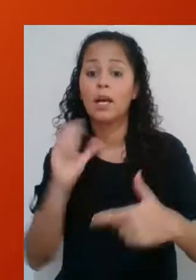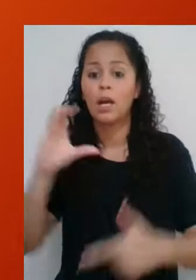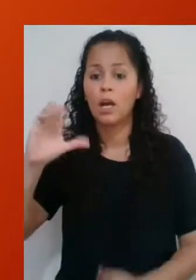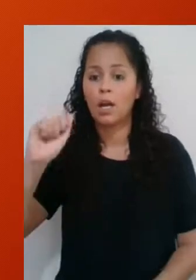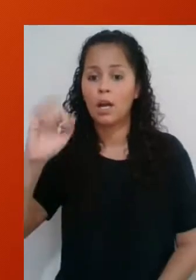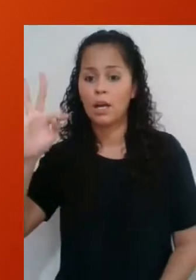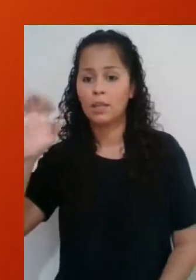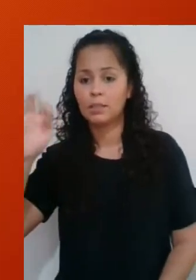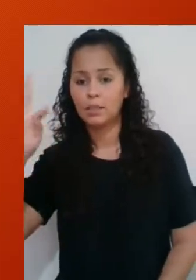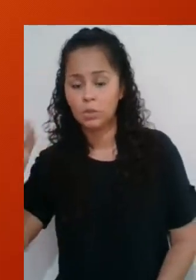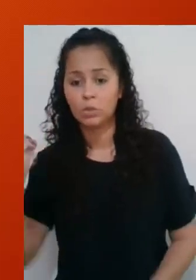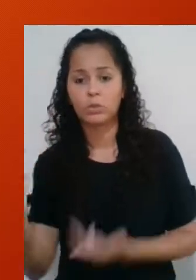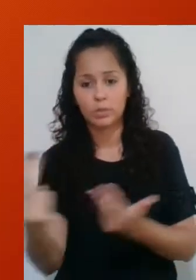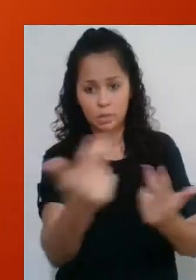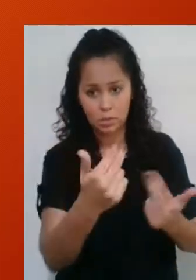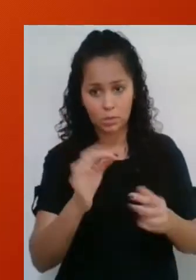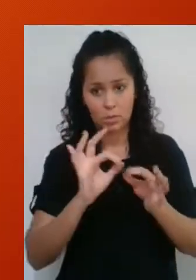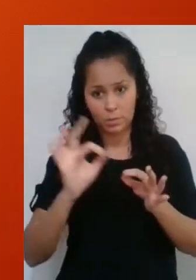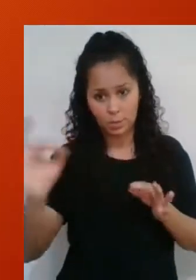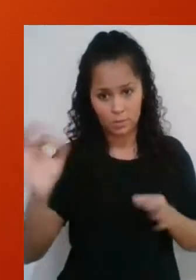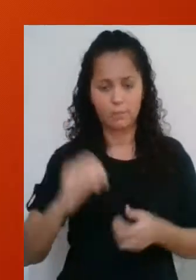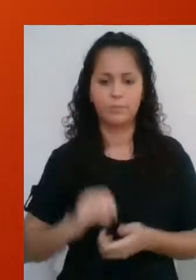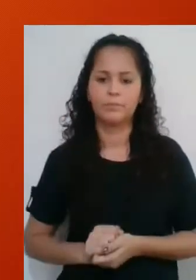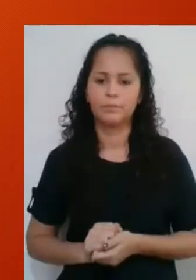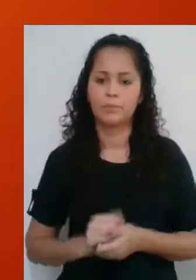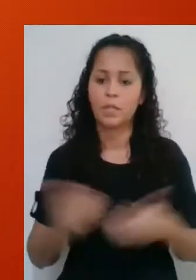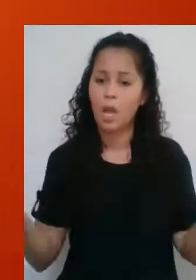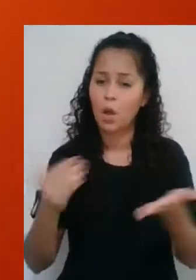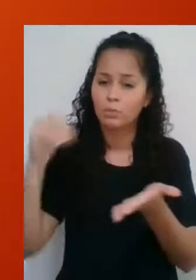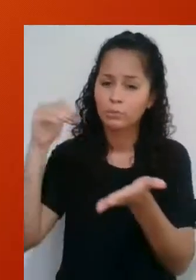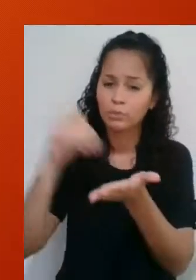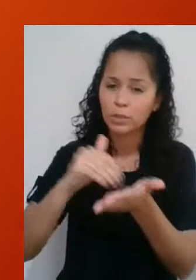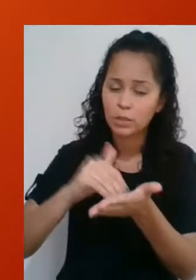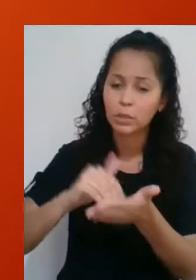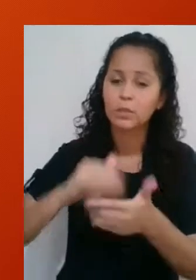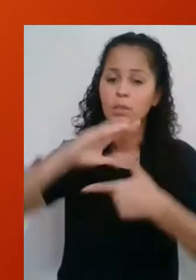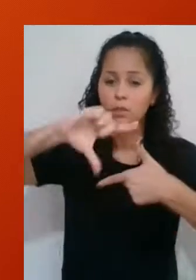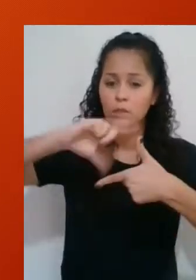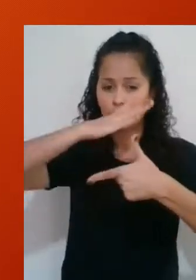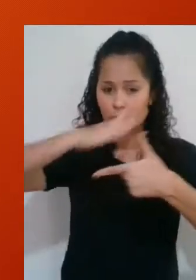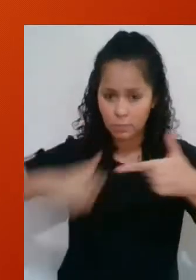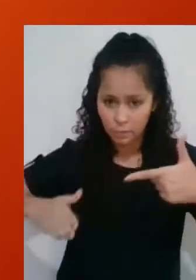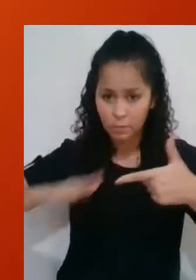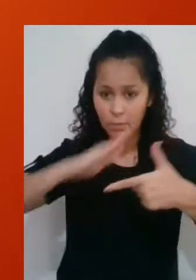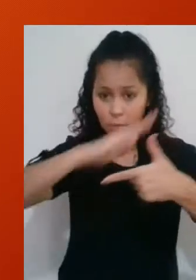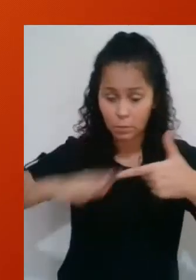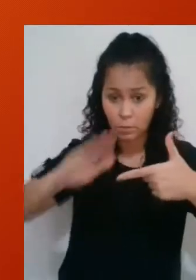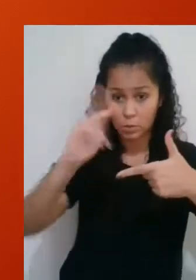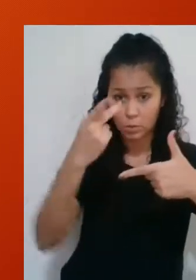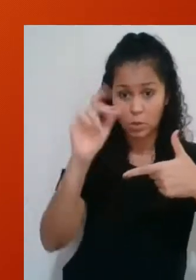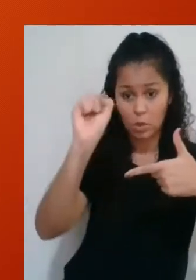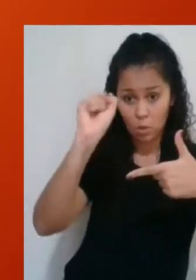de mesma medida, sempre serão iguais. Eles terão exatamente a mesma medida. E o último exemplo será um triângulo cuja